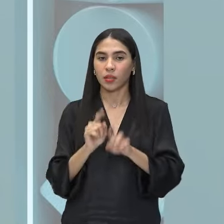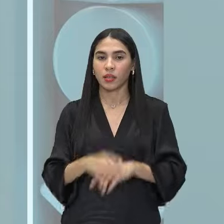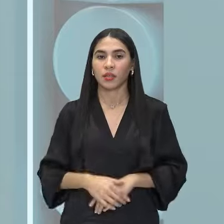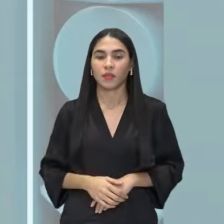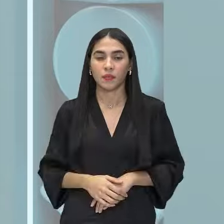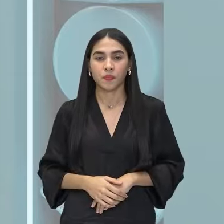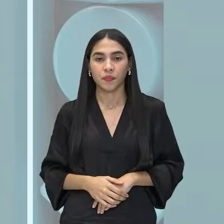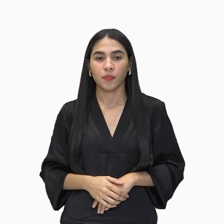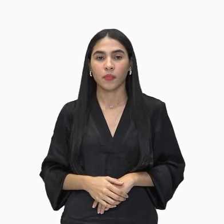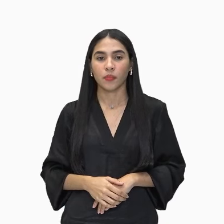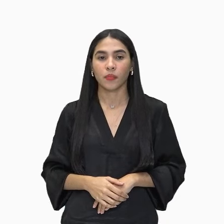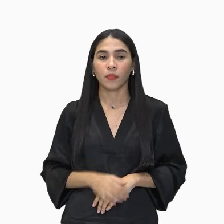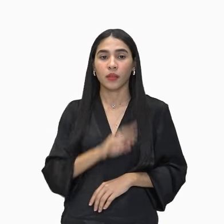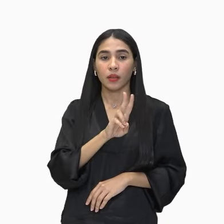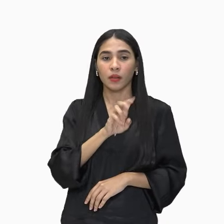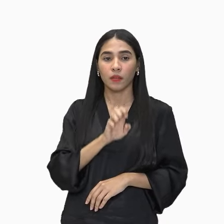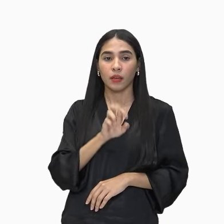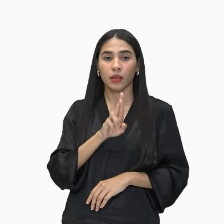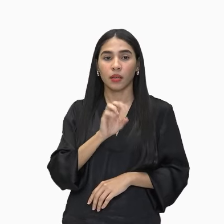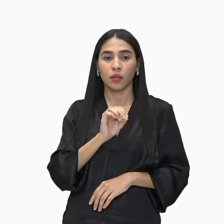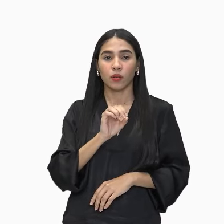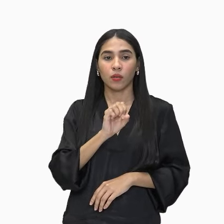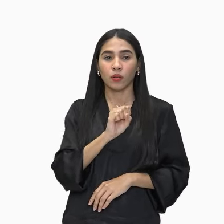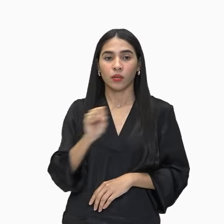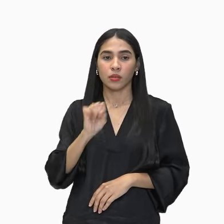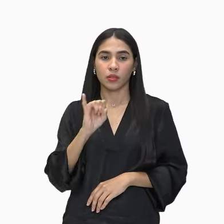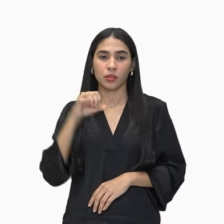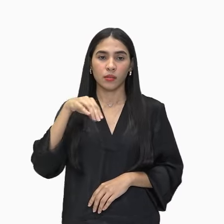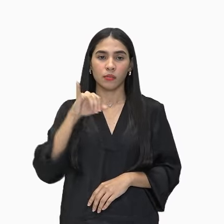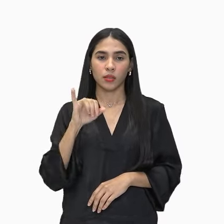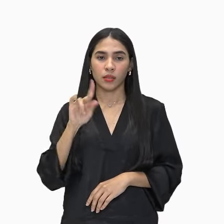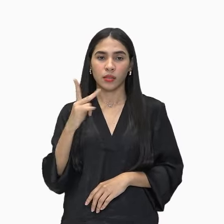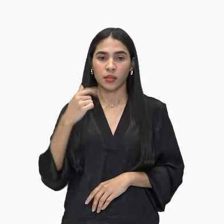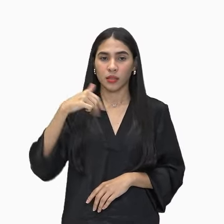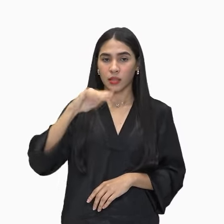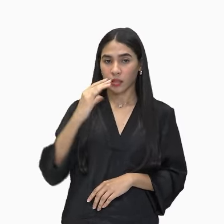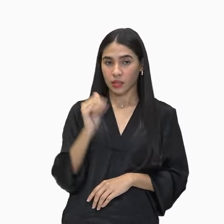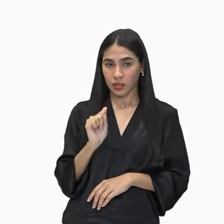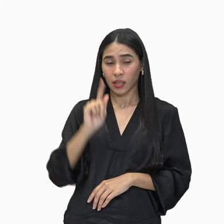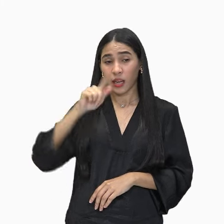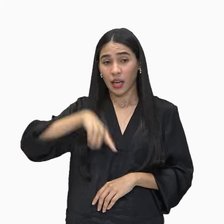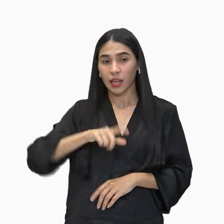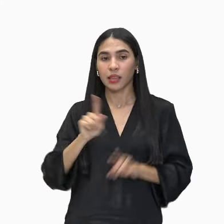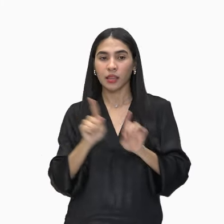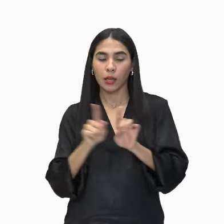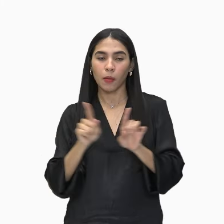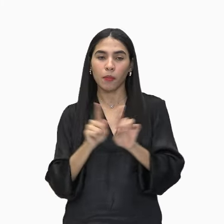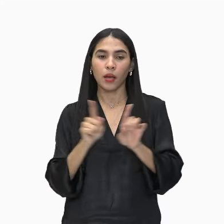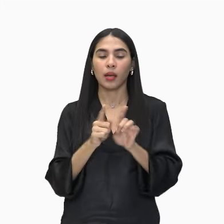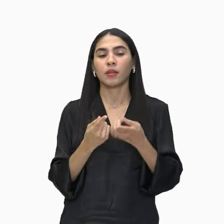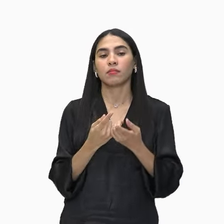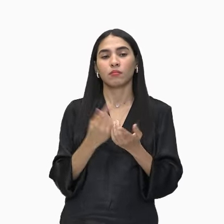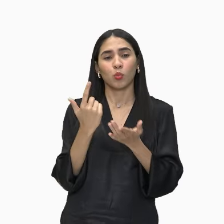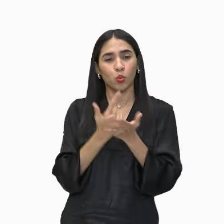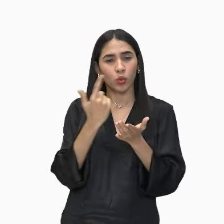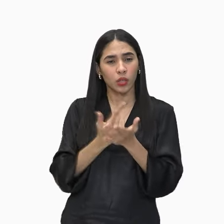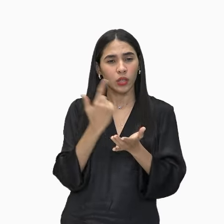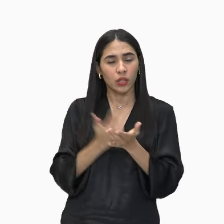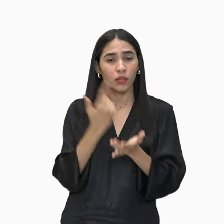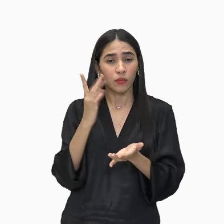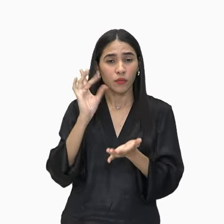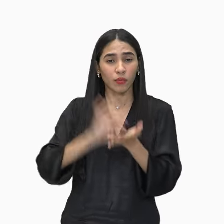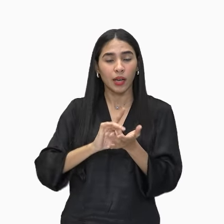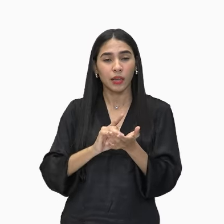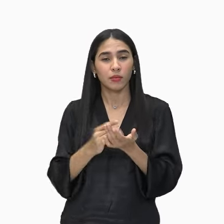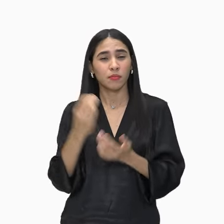tem a ver com a verossimilhança, ou seja, é uma obra surrealista. A gente tem que ler entendendo